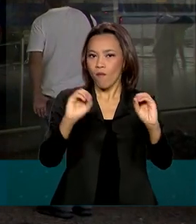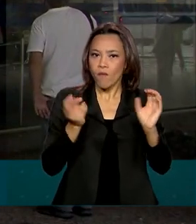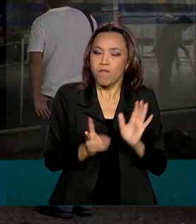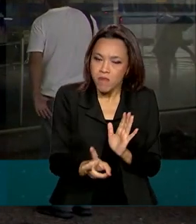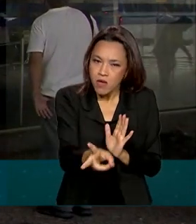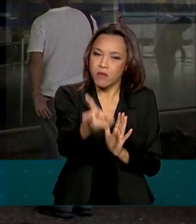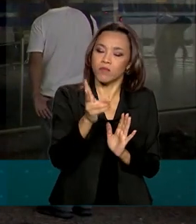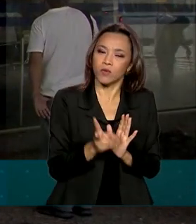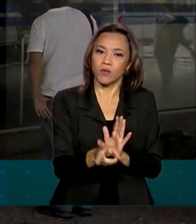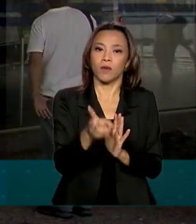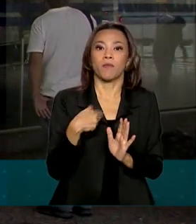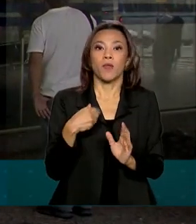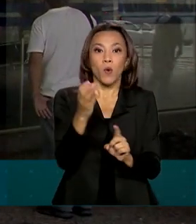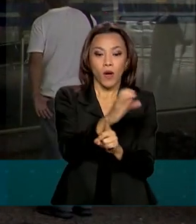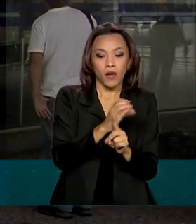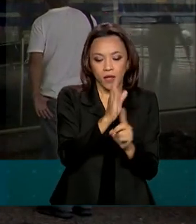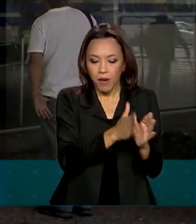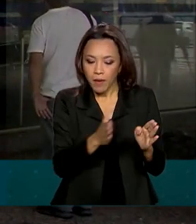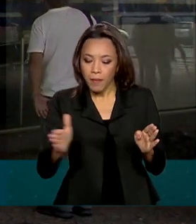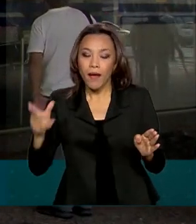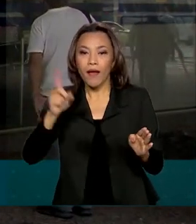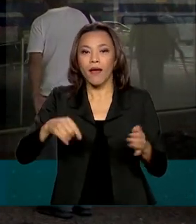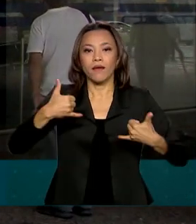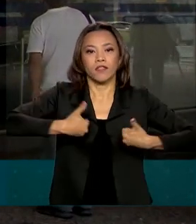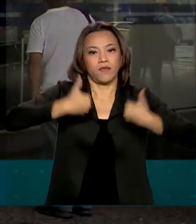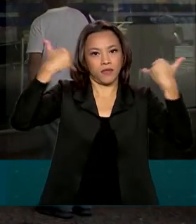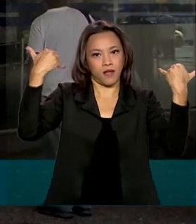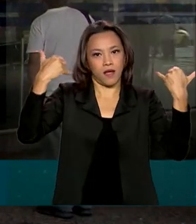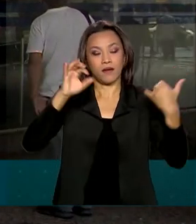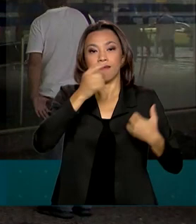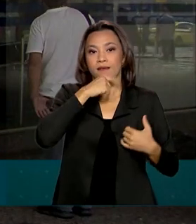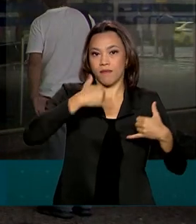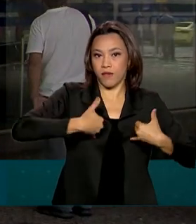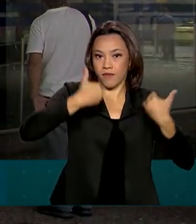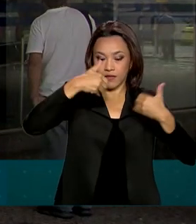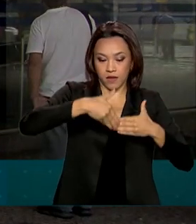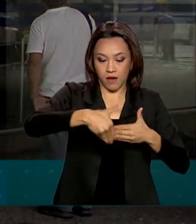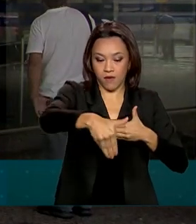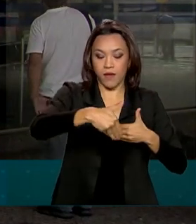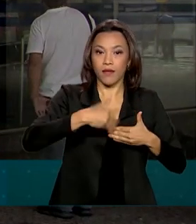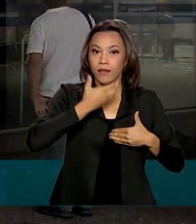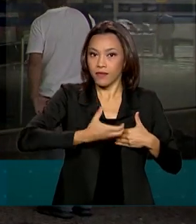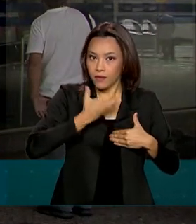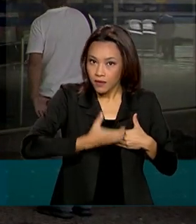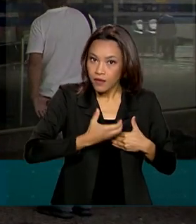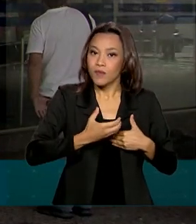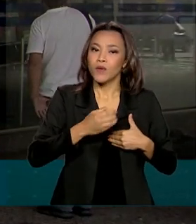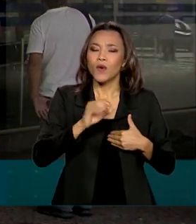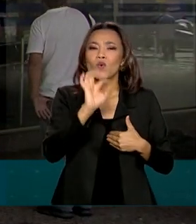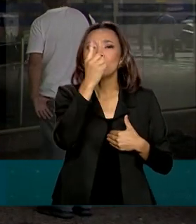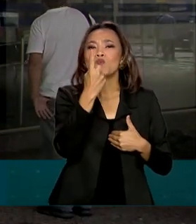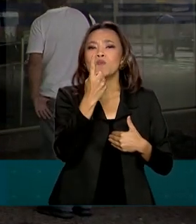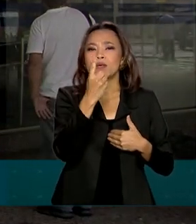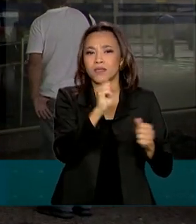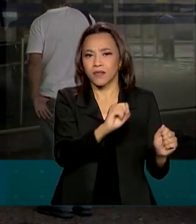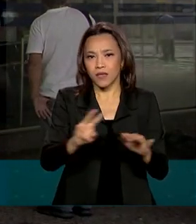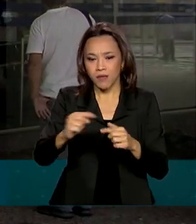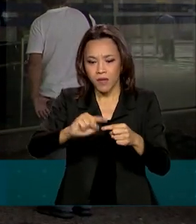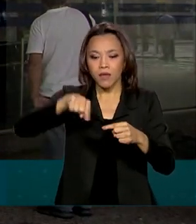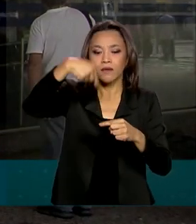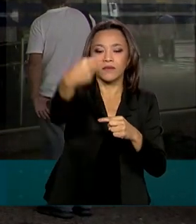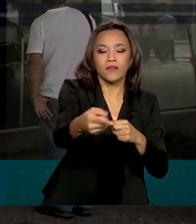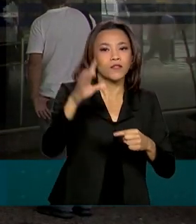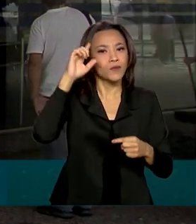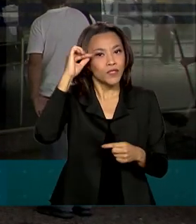salarial é feito de acordo com o mês do aniversário. Quem faz aniversário agora em dezembro recebe daqui a uma semana, no dia